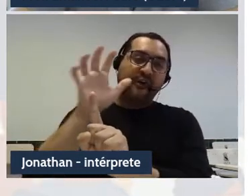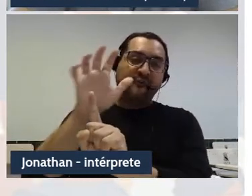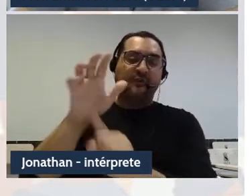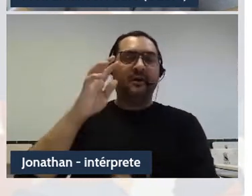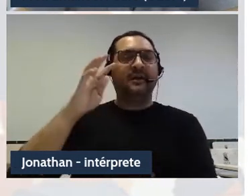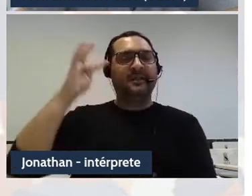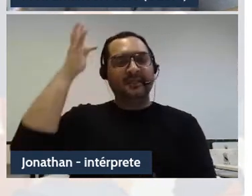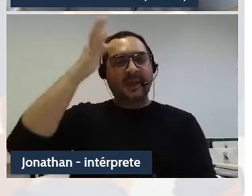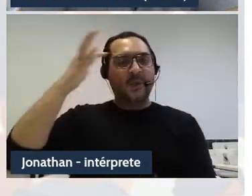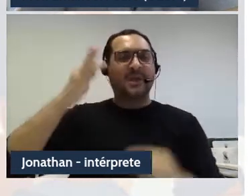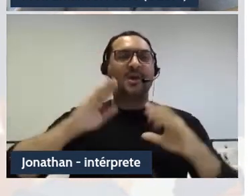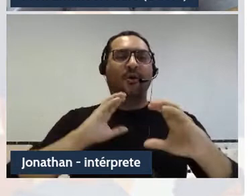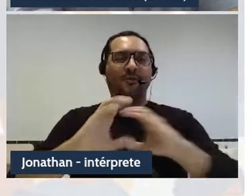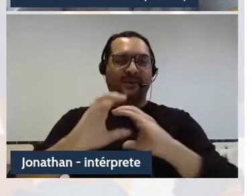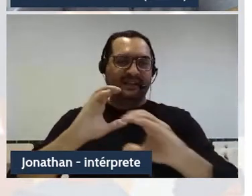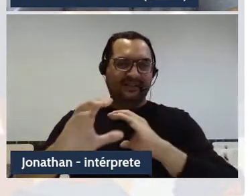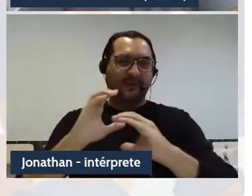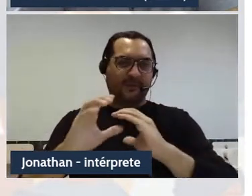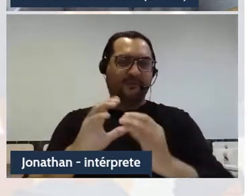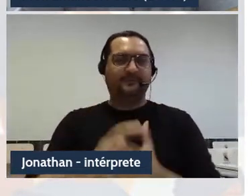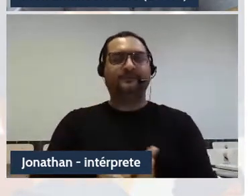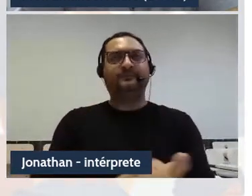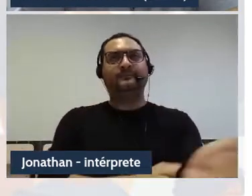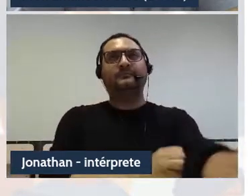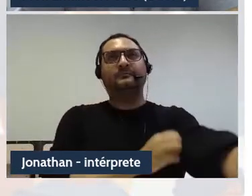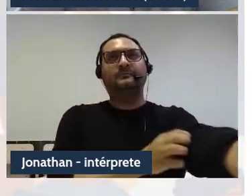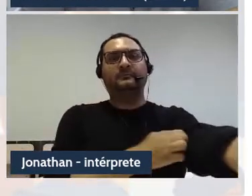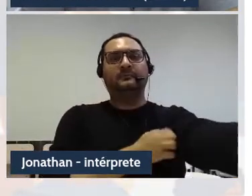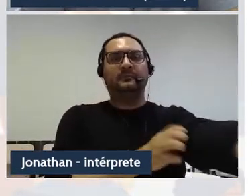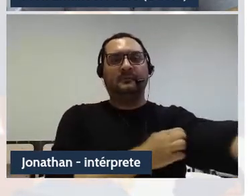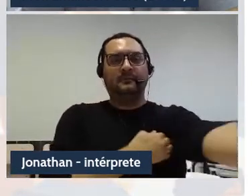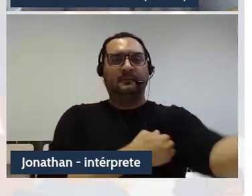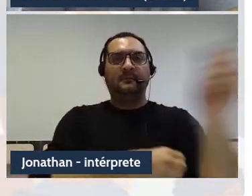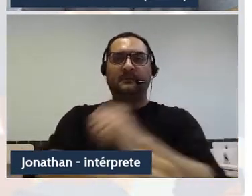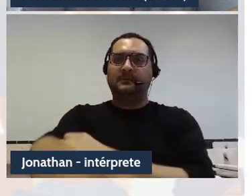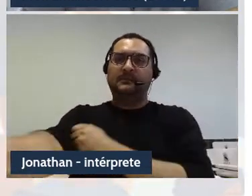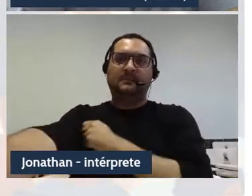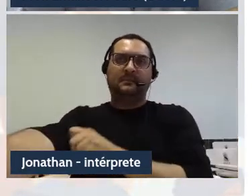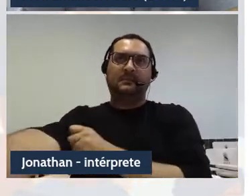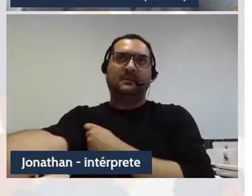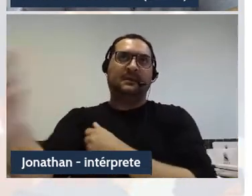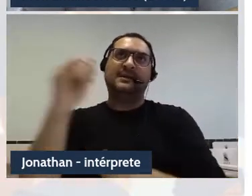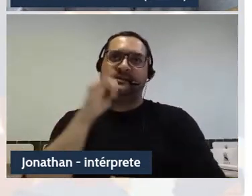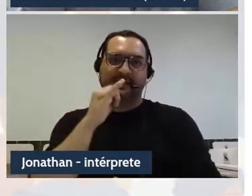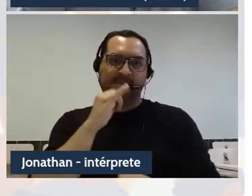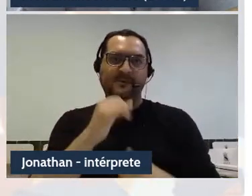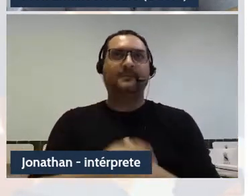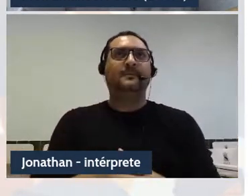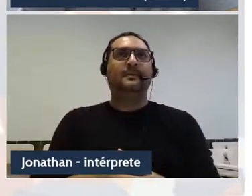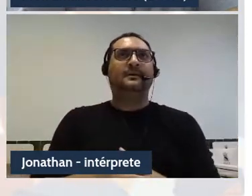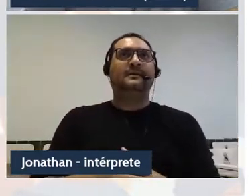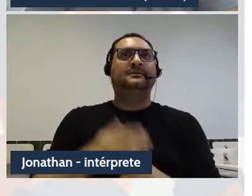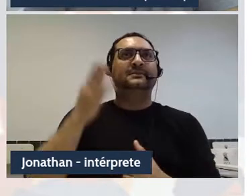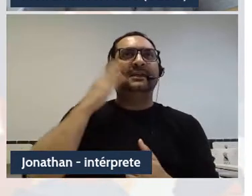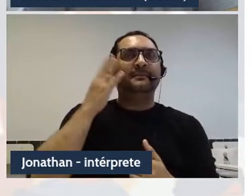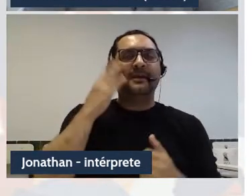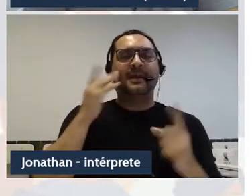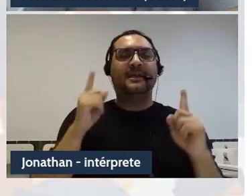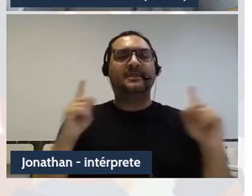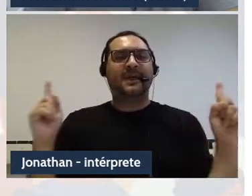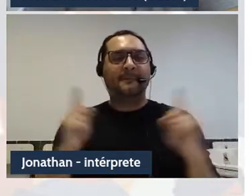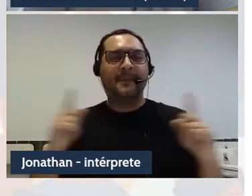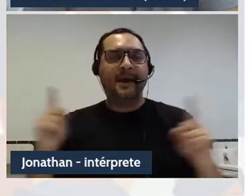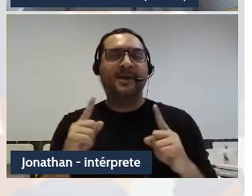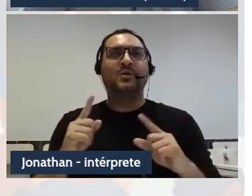comunicação. Pautadas por objetivos como medida da informação ou economia da